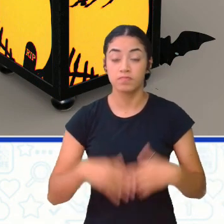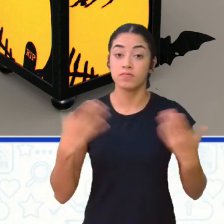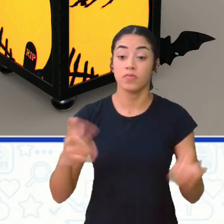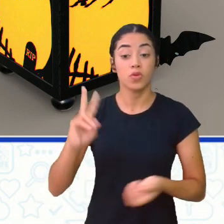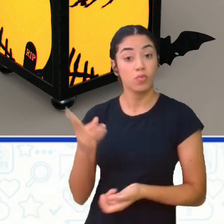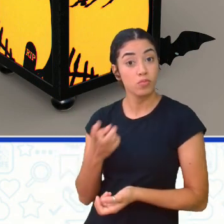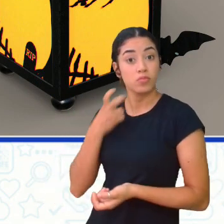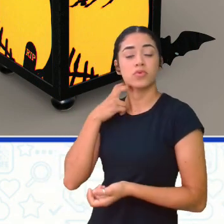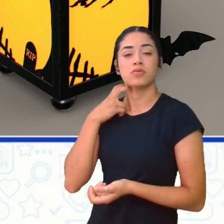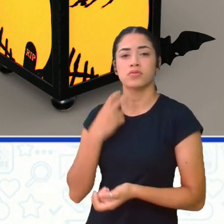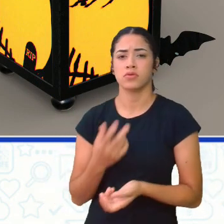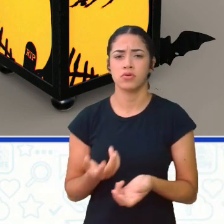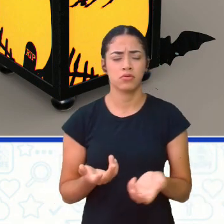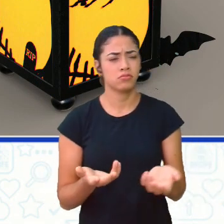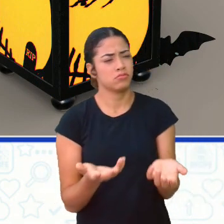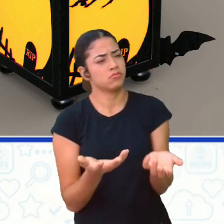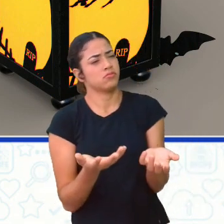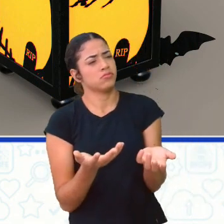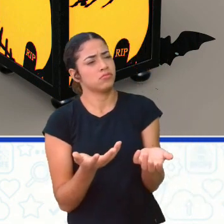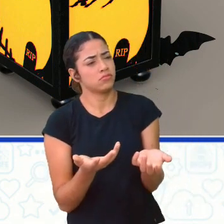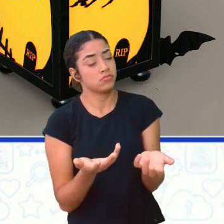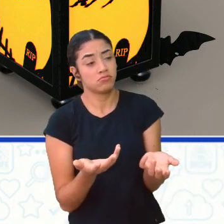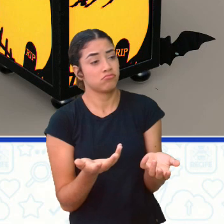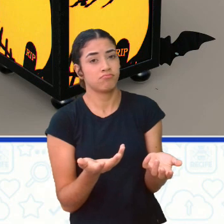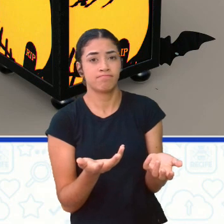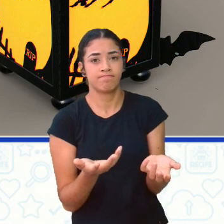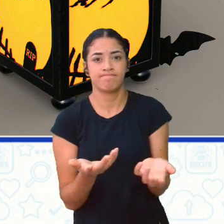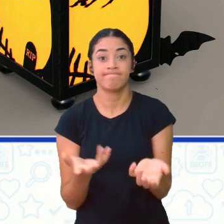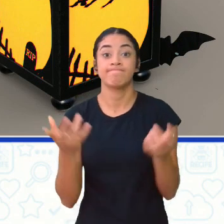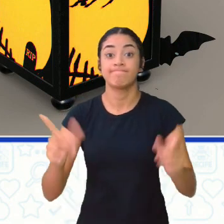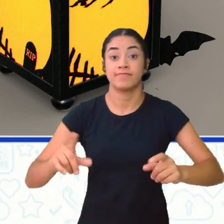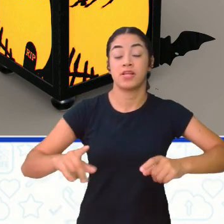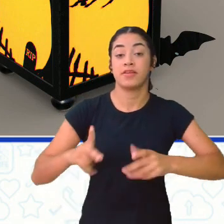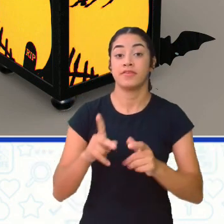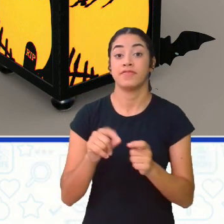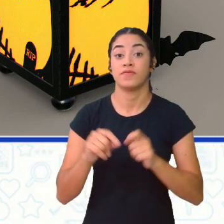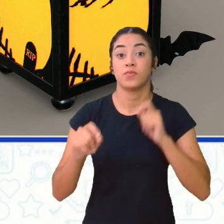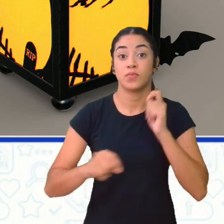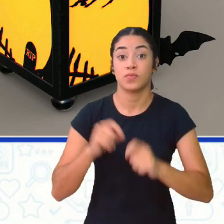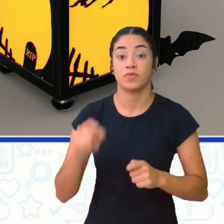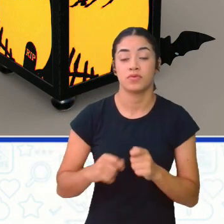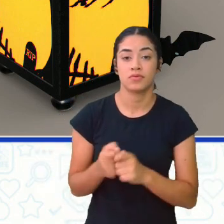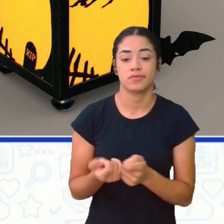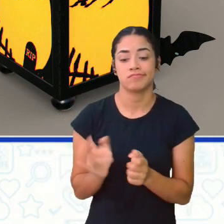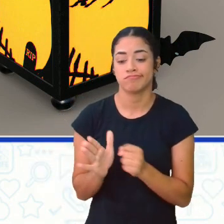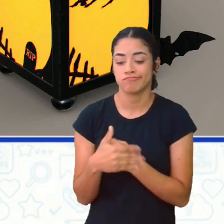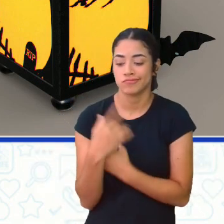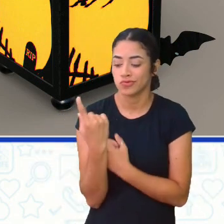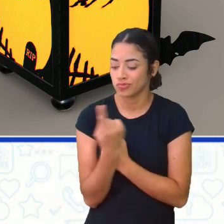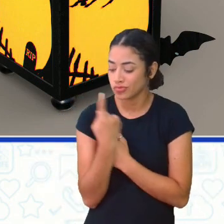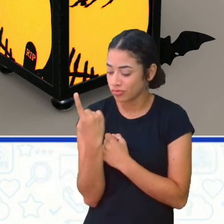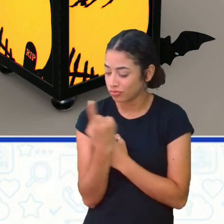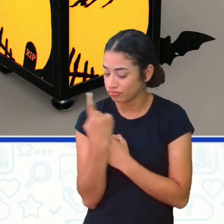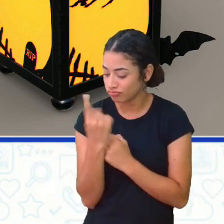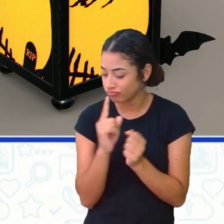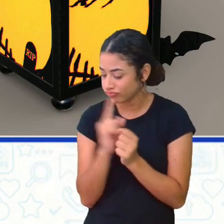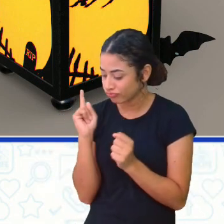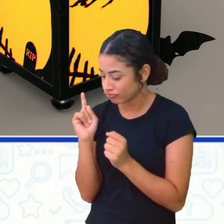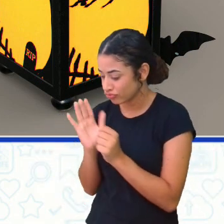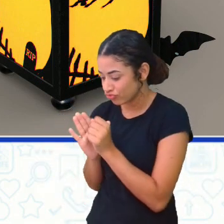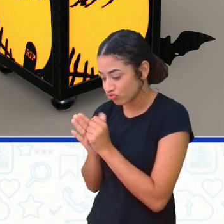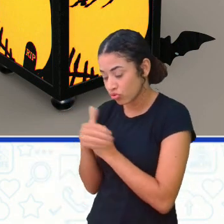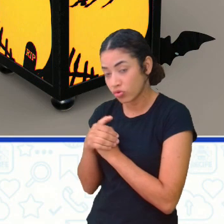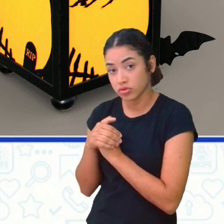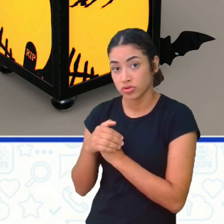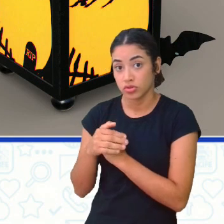morcego, rejeitado pelos dois lados, não teve outra solução Passou a viver isolado de todo mundo Escondido